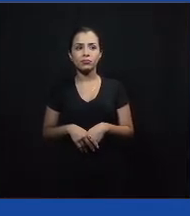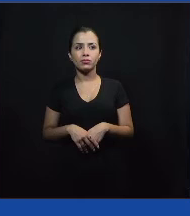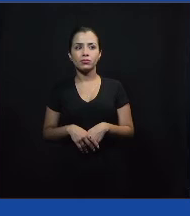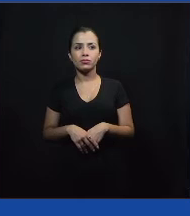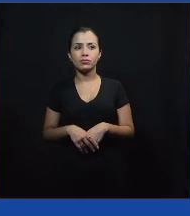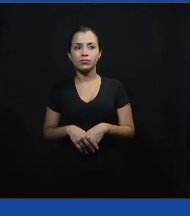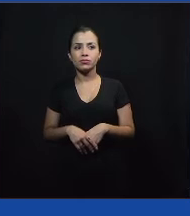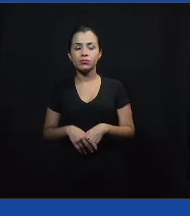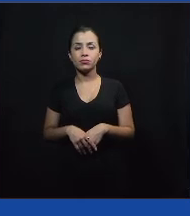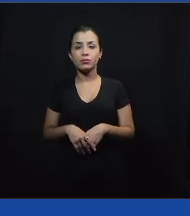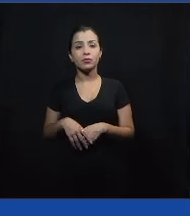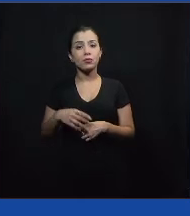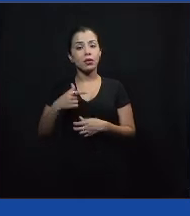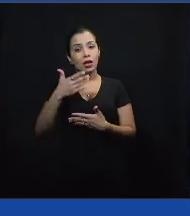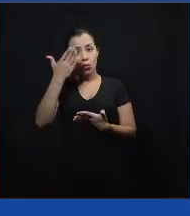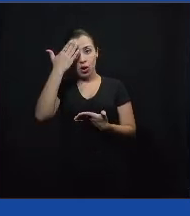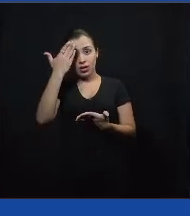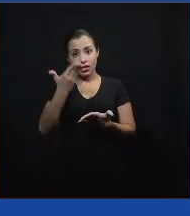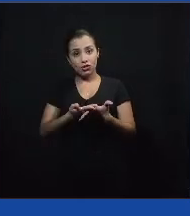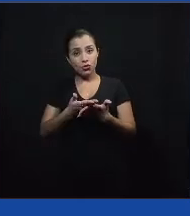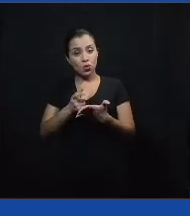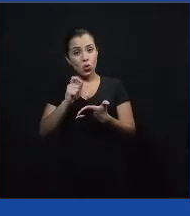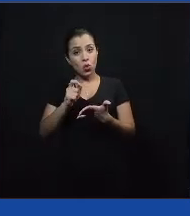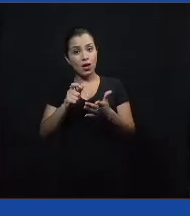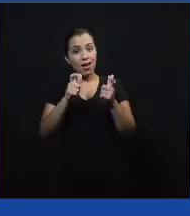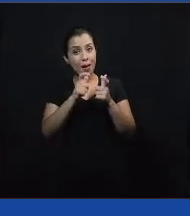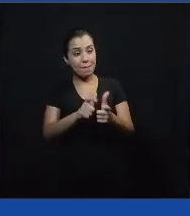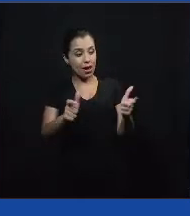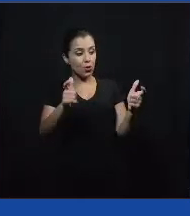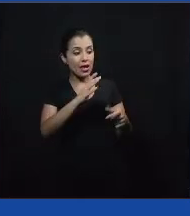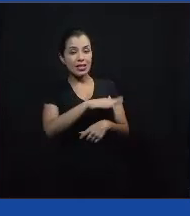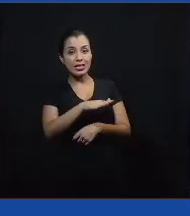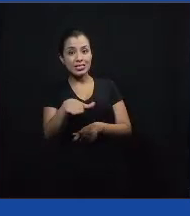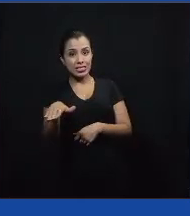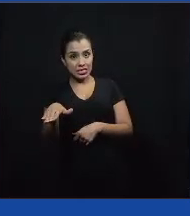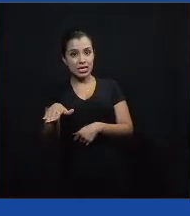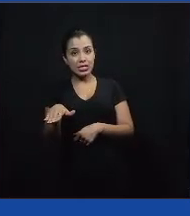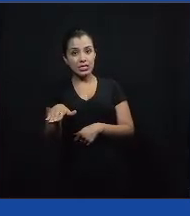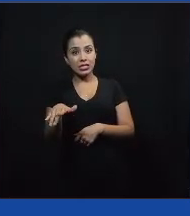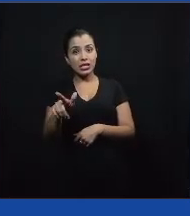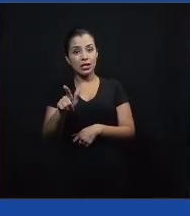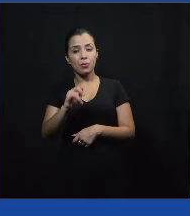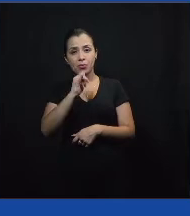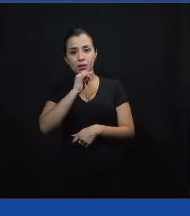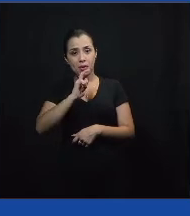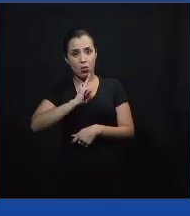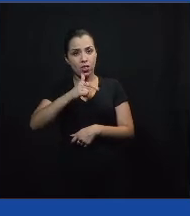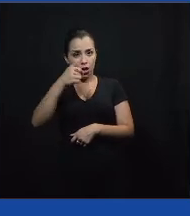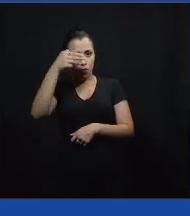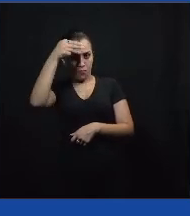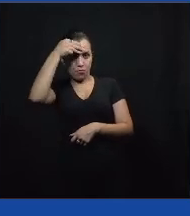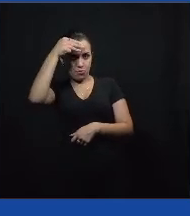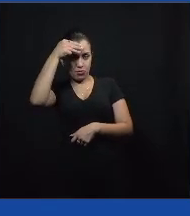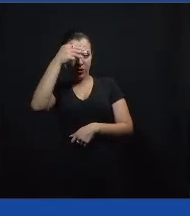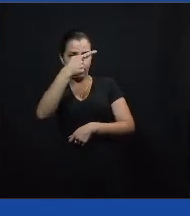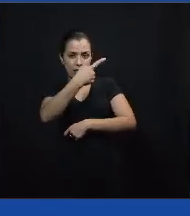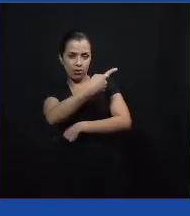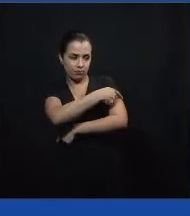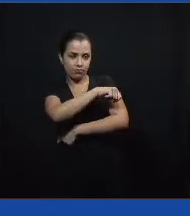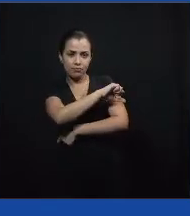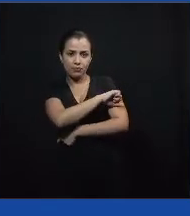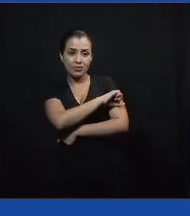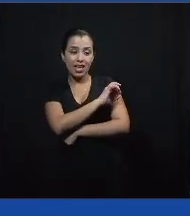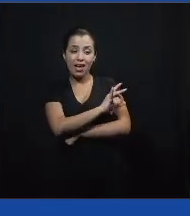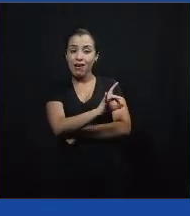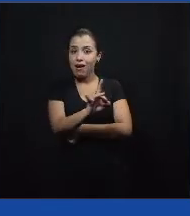eu acredito que a maioria das crianças classe média, vamos supor, eu tenho sobrinhos que já estão no ensino fundamental. Cada um tem um